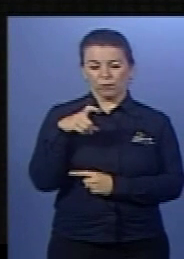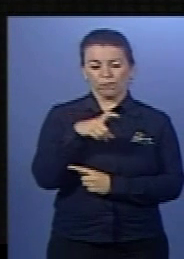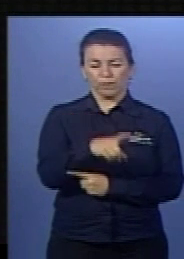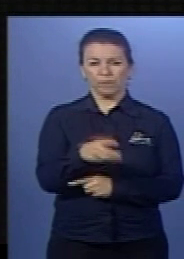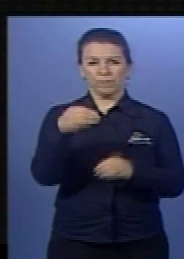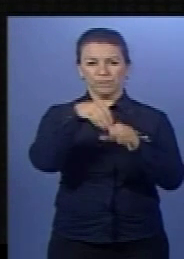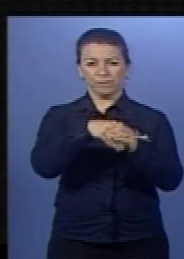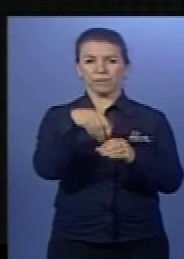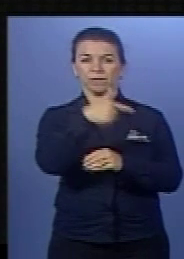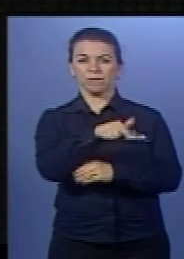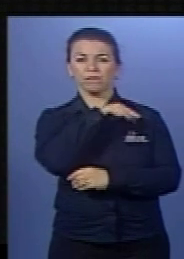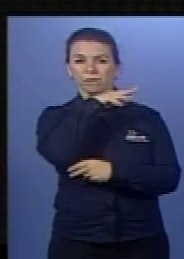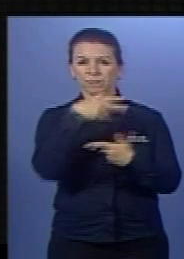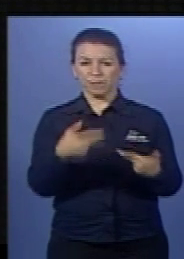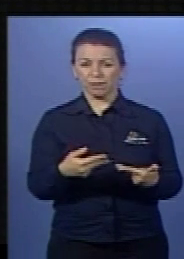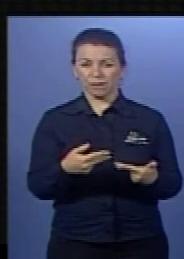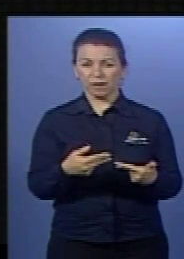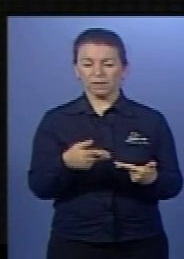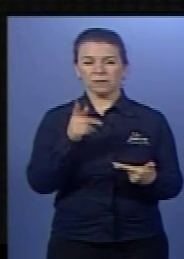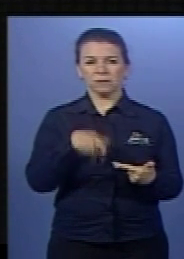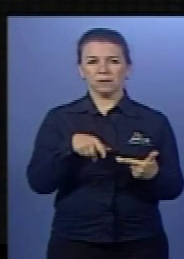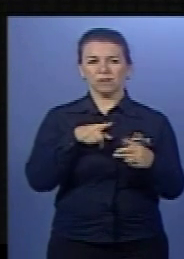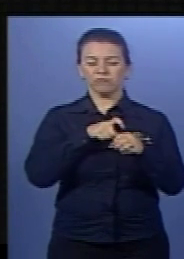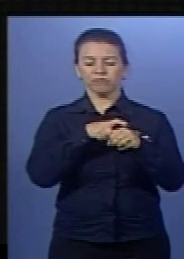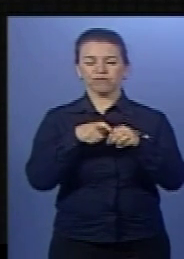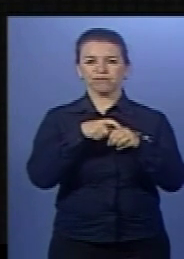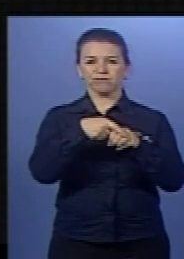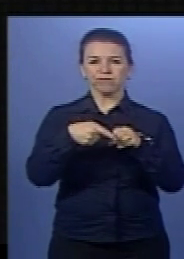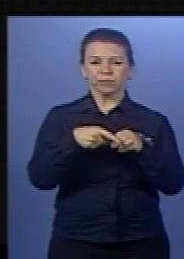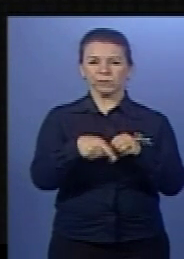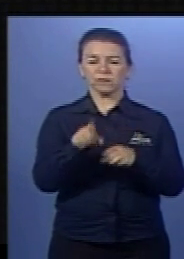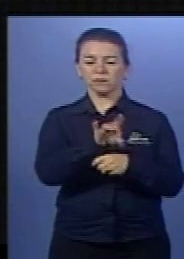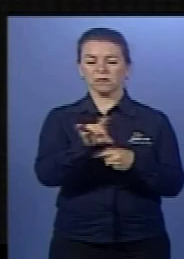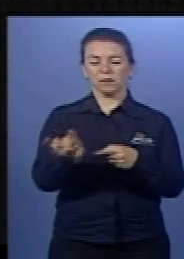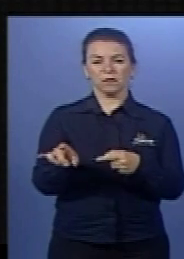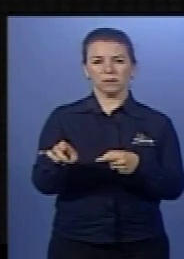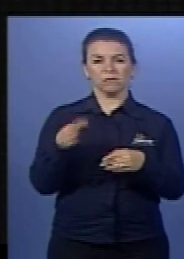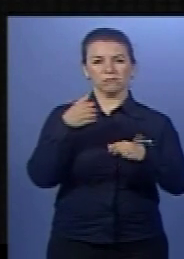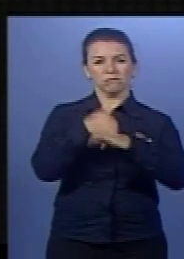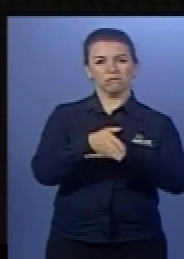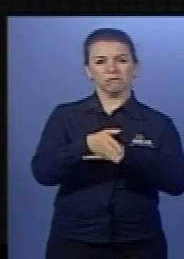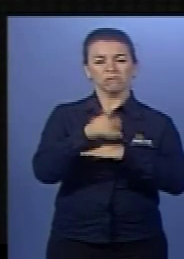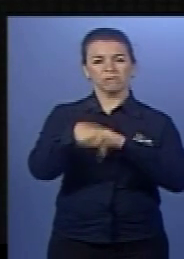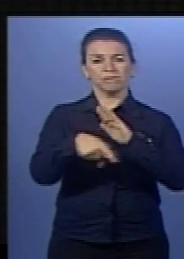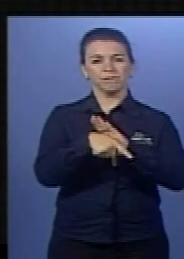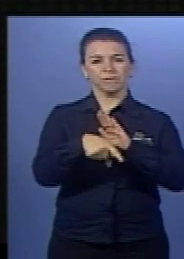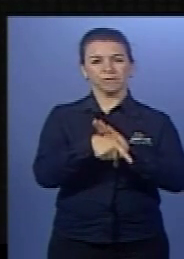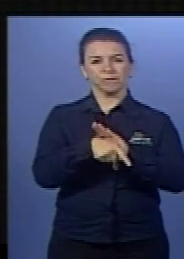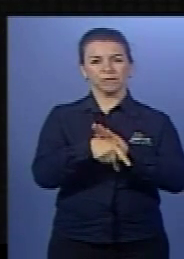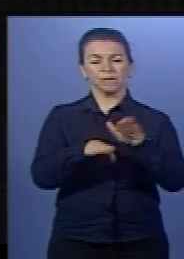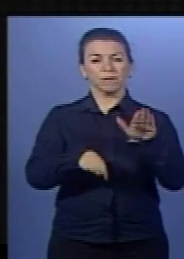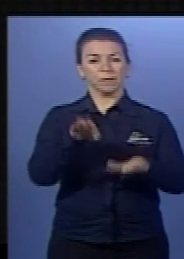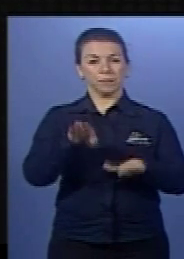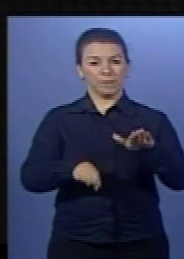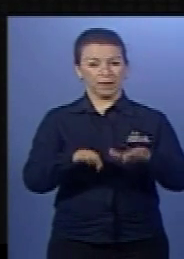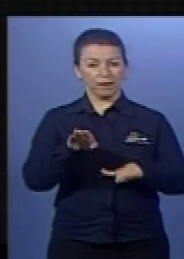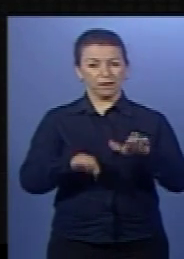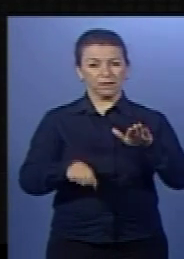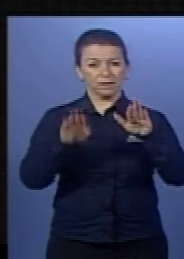do corpo de outros animais. Em geral, cada parasitoide ataca o hospedeiro determinada espécie.